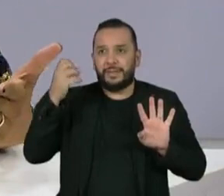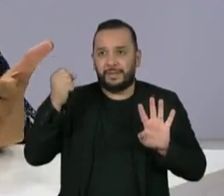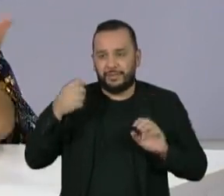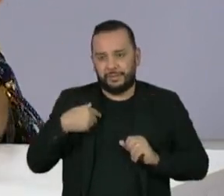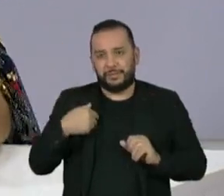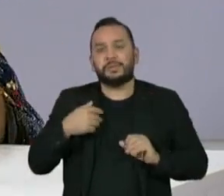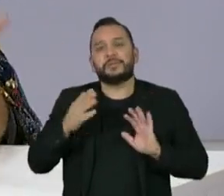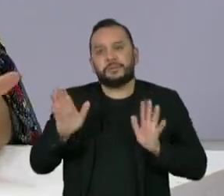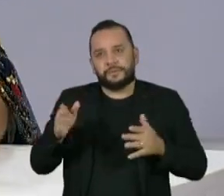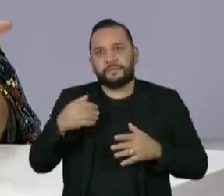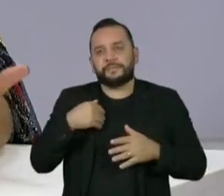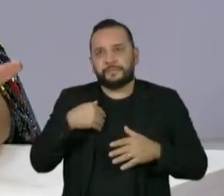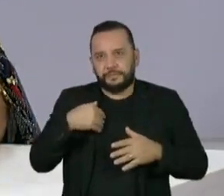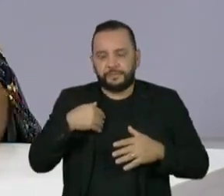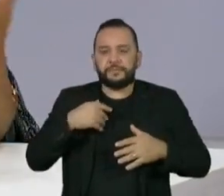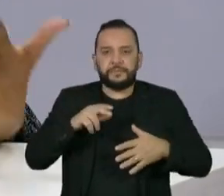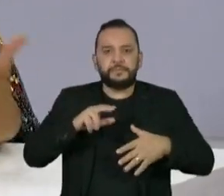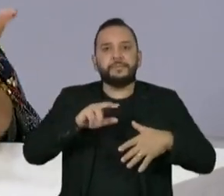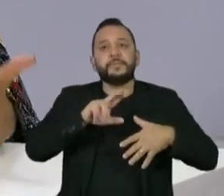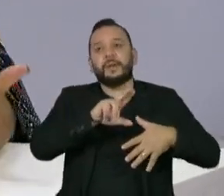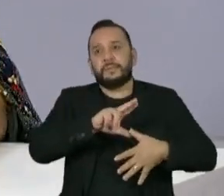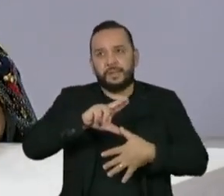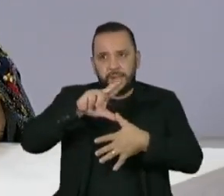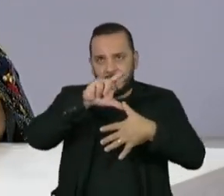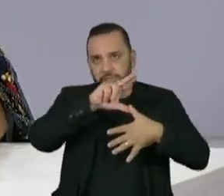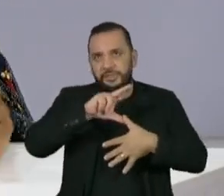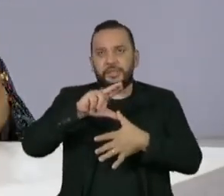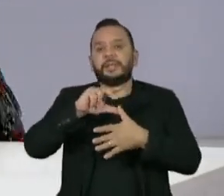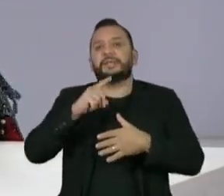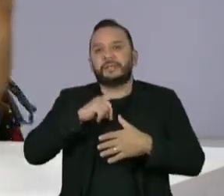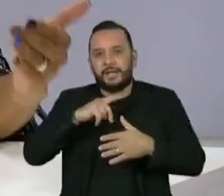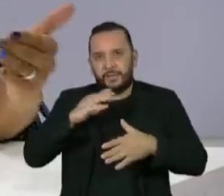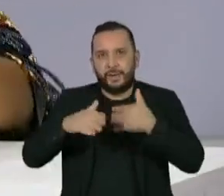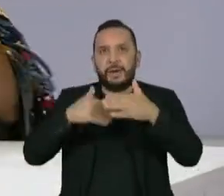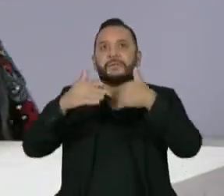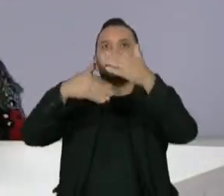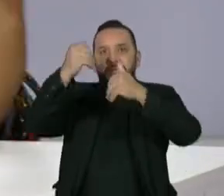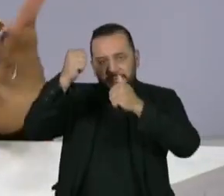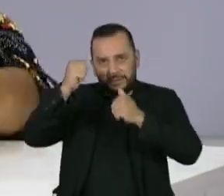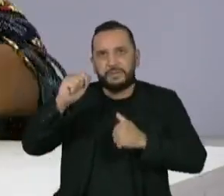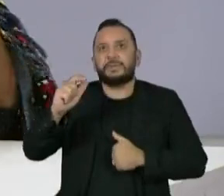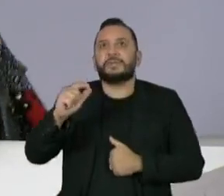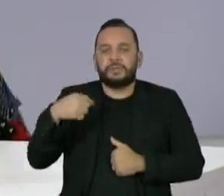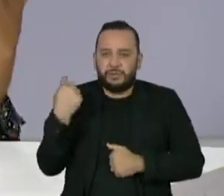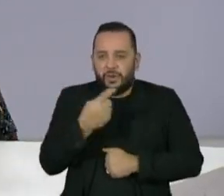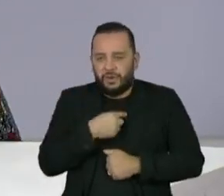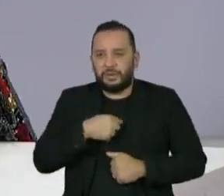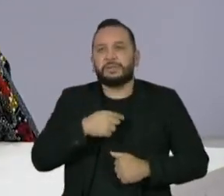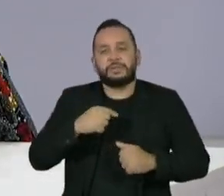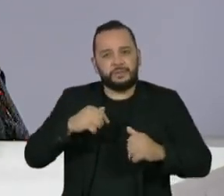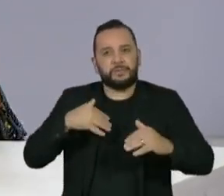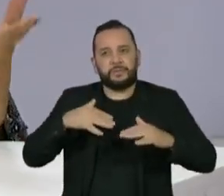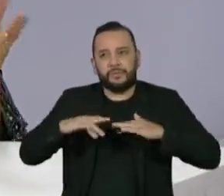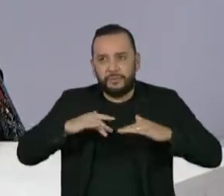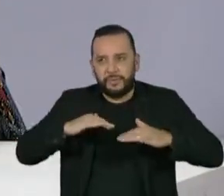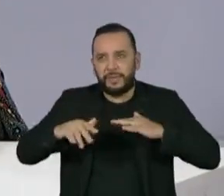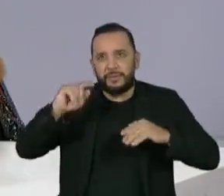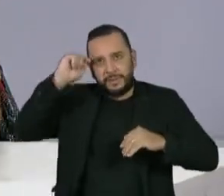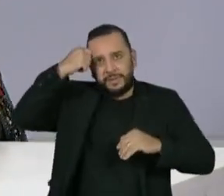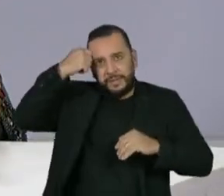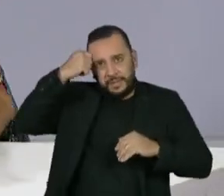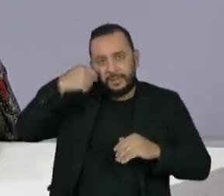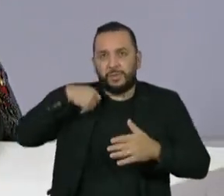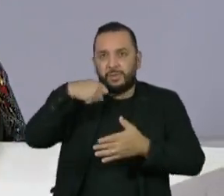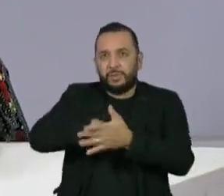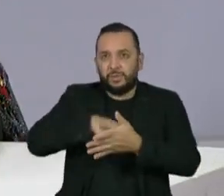renovação política de protagonismo dos povos indígenas e negros. E a gente vem construindo, enquanto o movimento negro, o movimento de mulheres negras, há décadas,